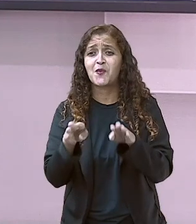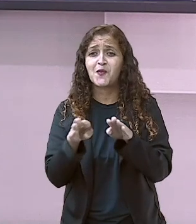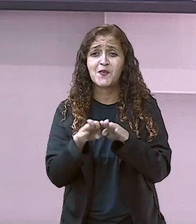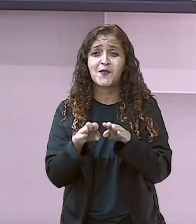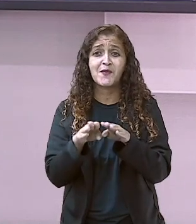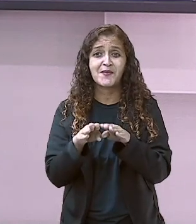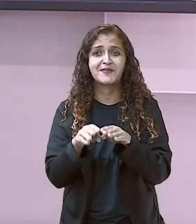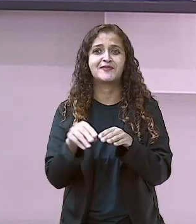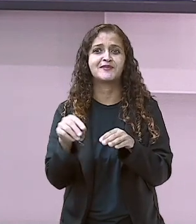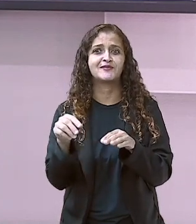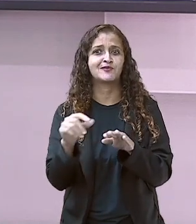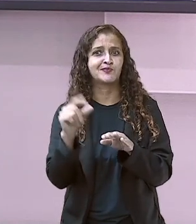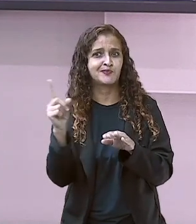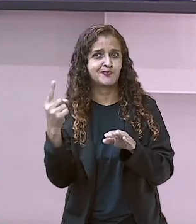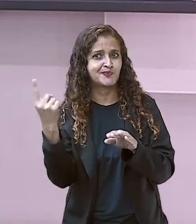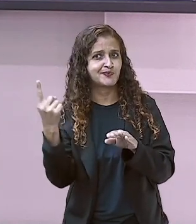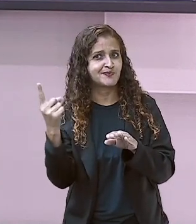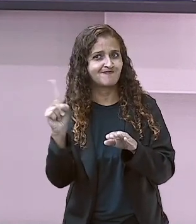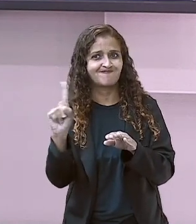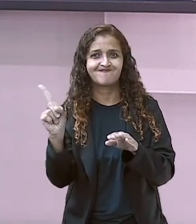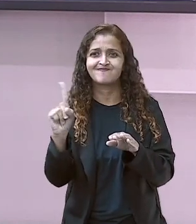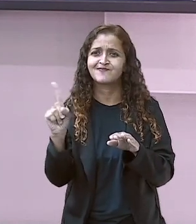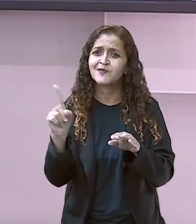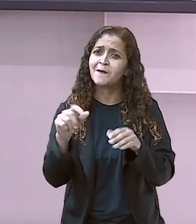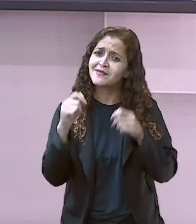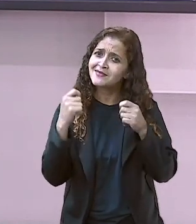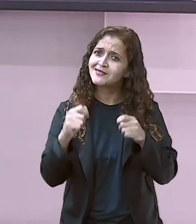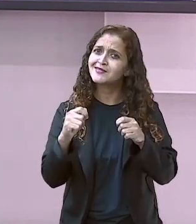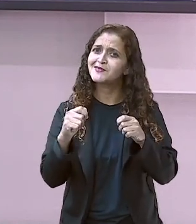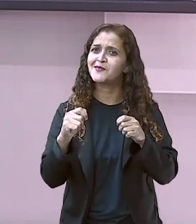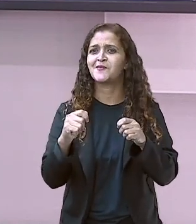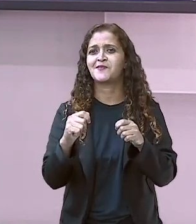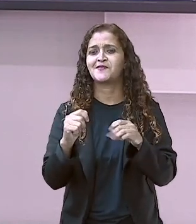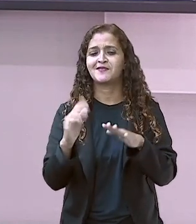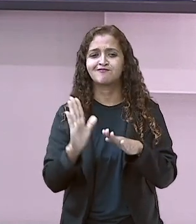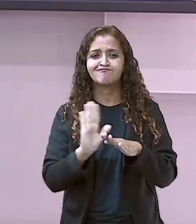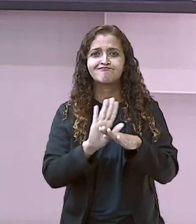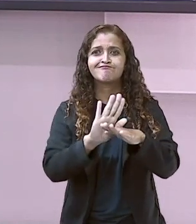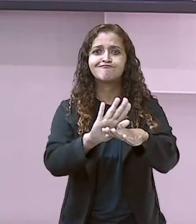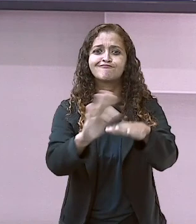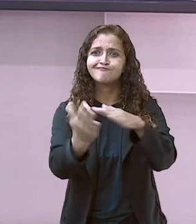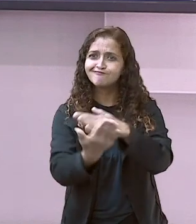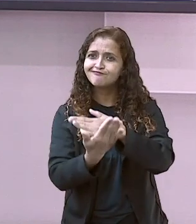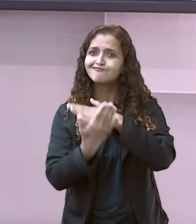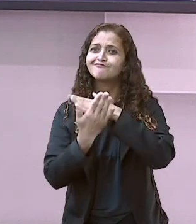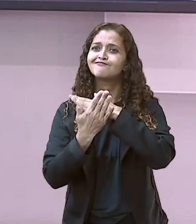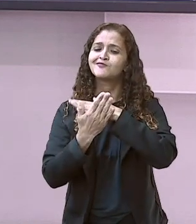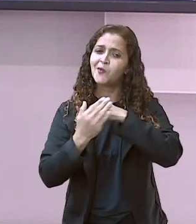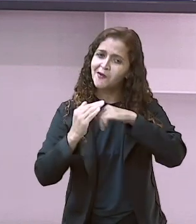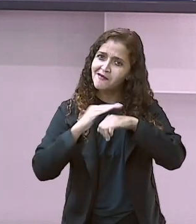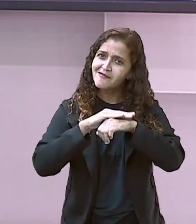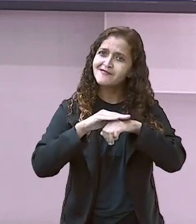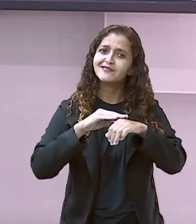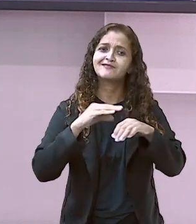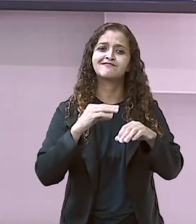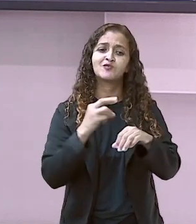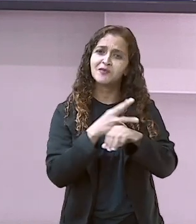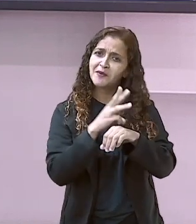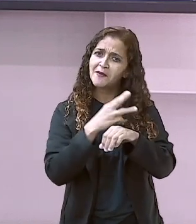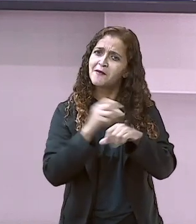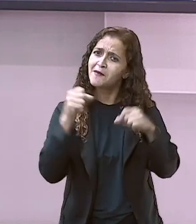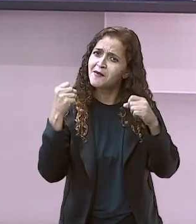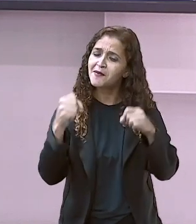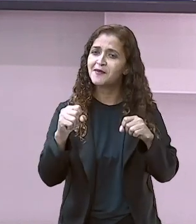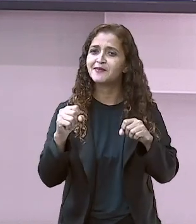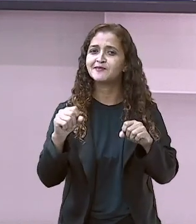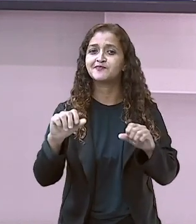com ele. Um dando força para ele. Nesse momento, né? Nesse mesmo. E você também pode apontar a câmera do seu